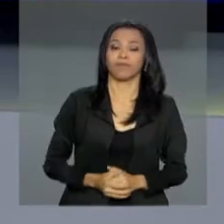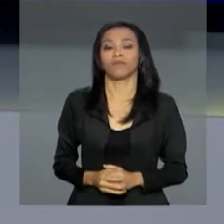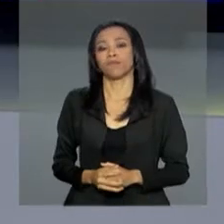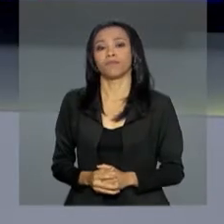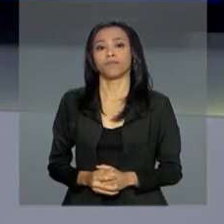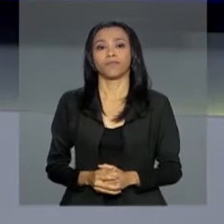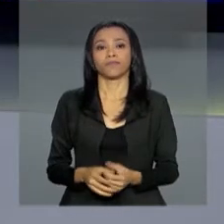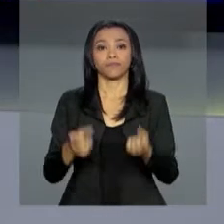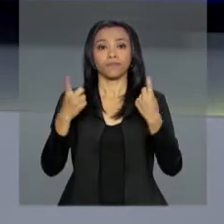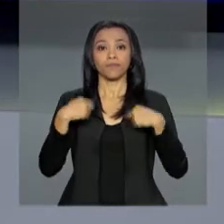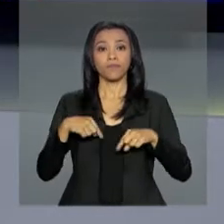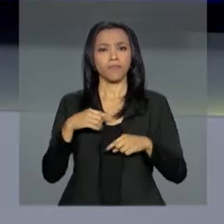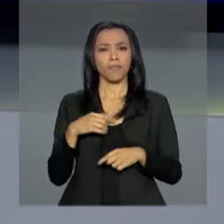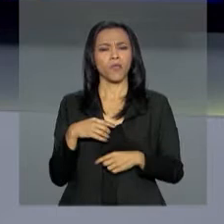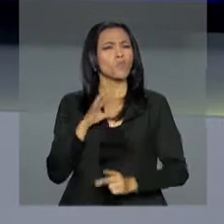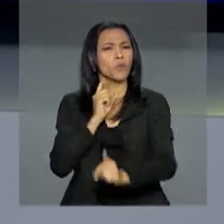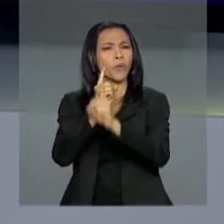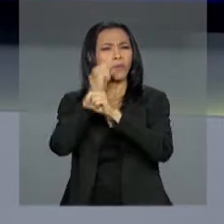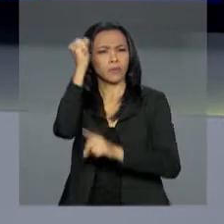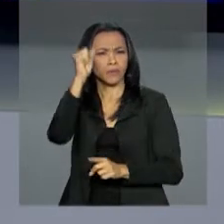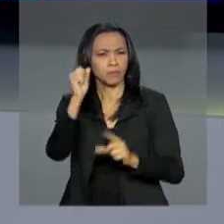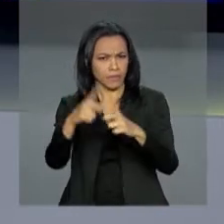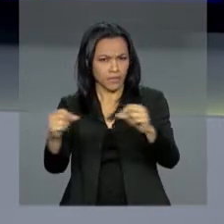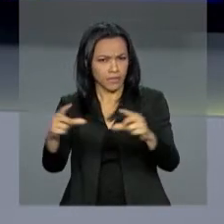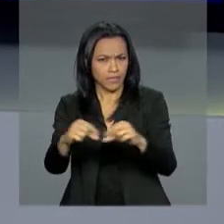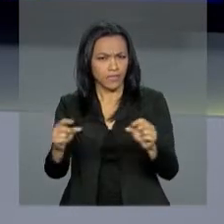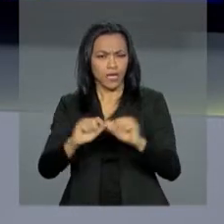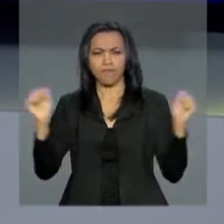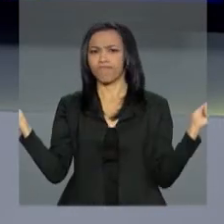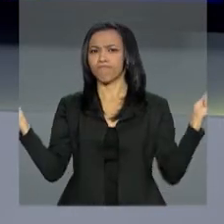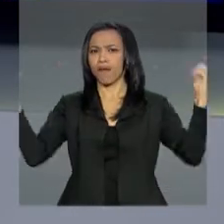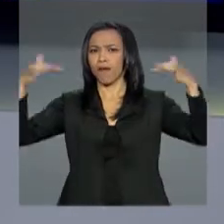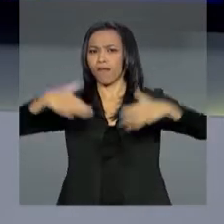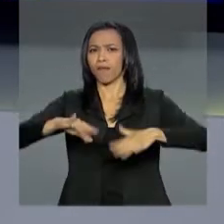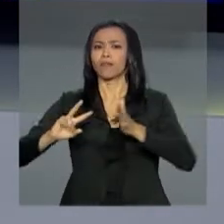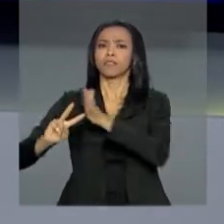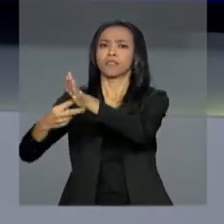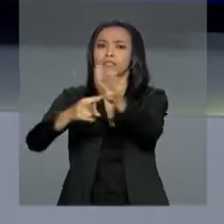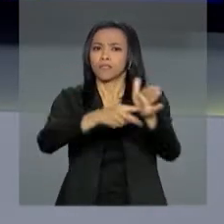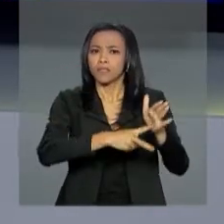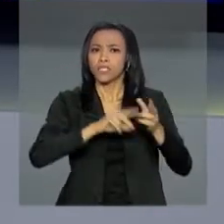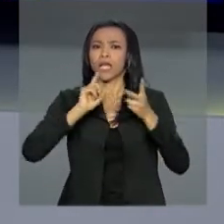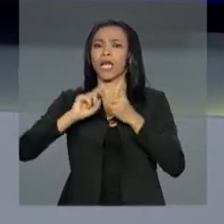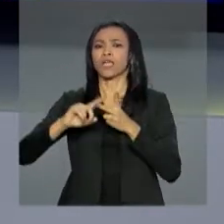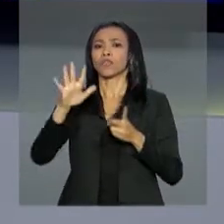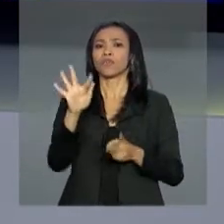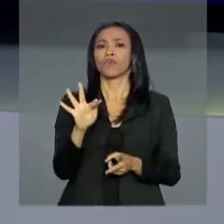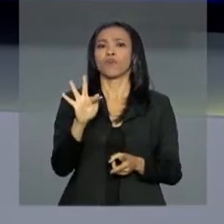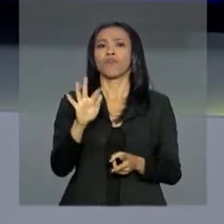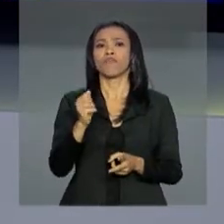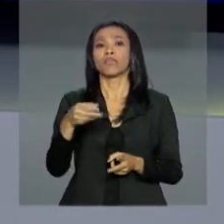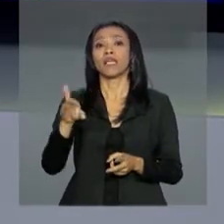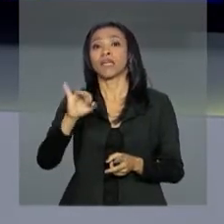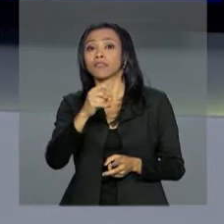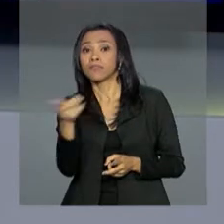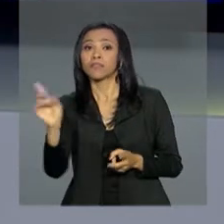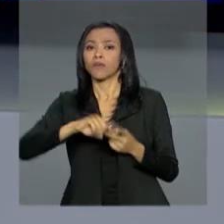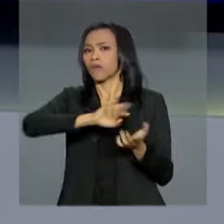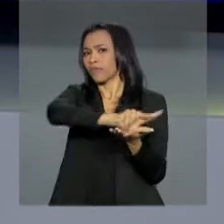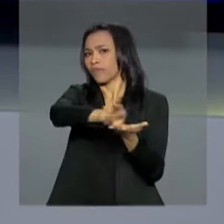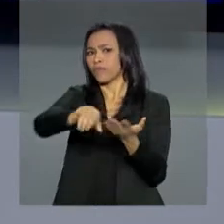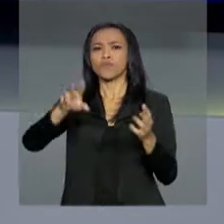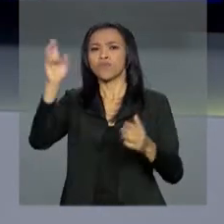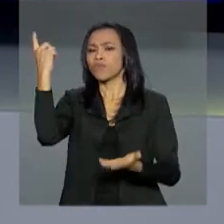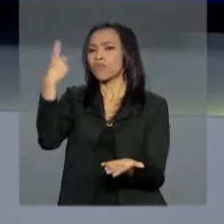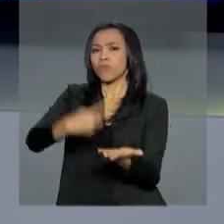Um encontro em Brasília reúne empresários, federações de indústrias e sindicatos em debates sobre o papel da indústria